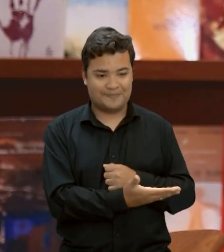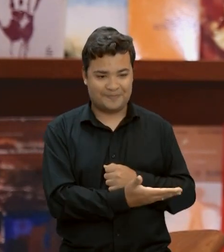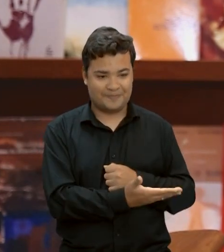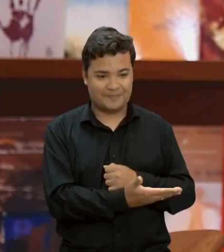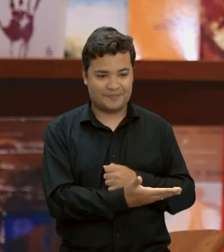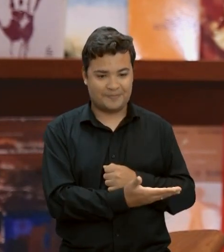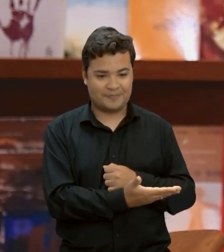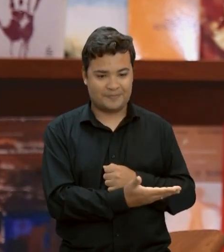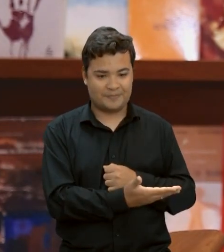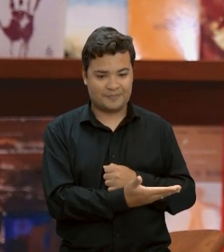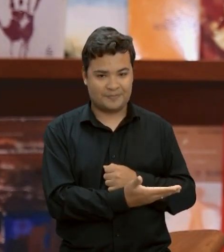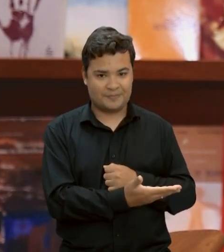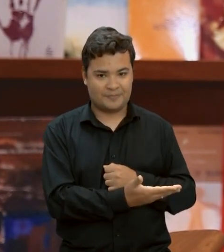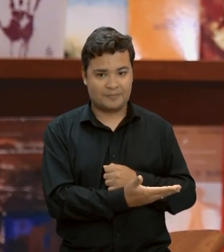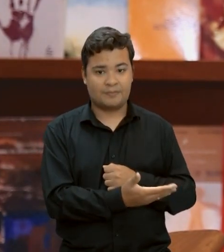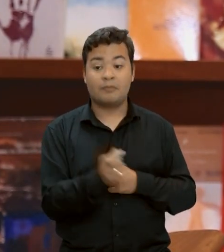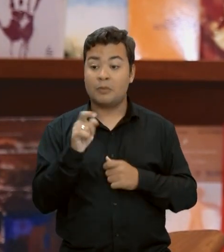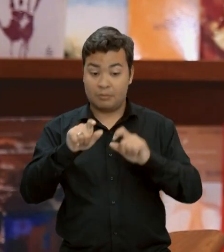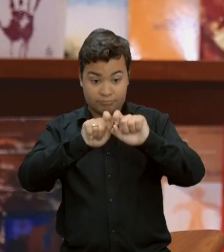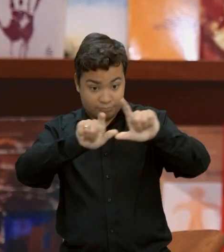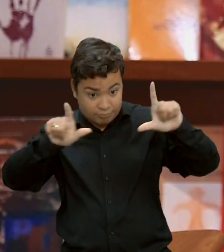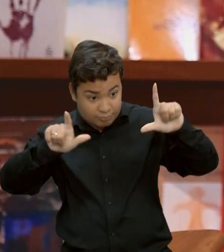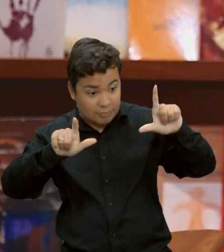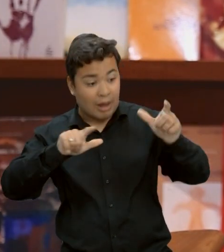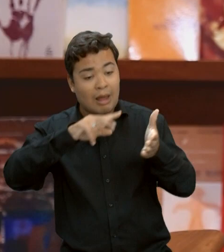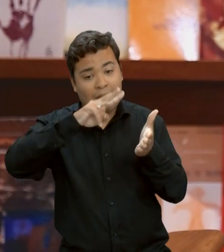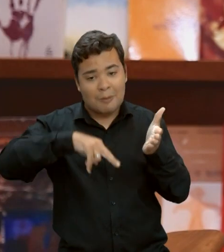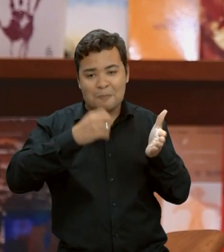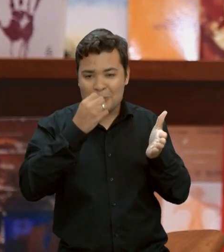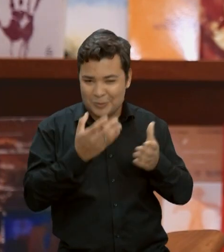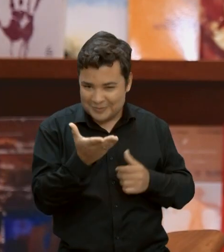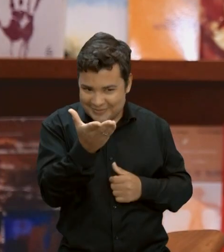.br Acesse e boa leitura!